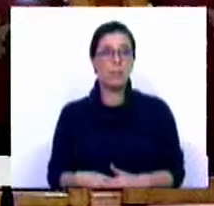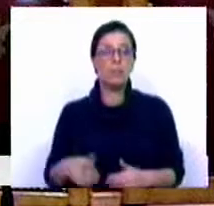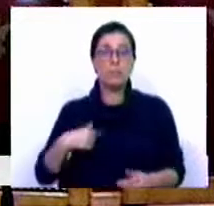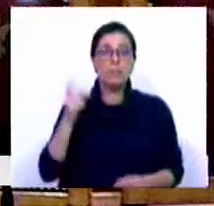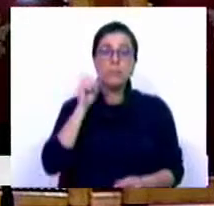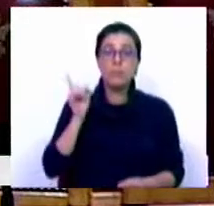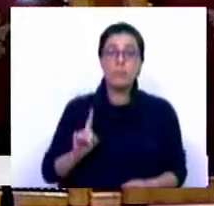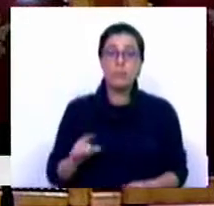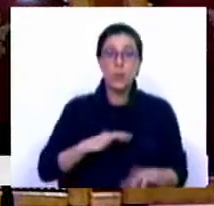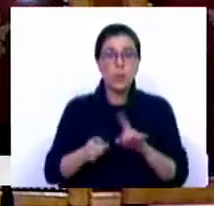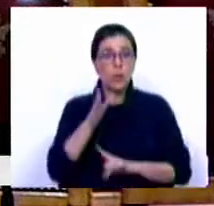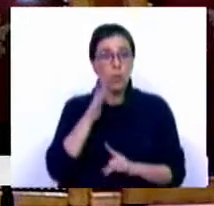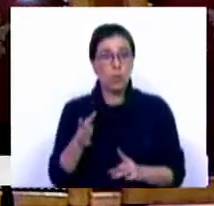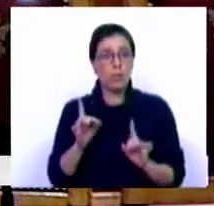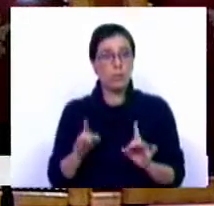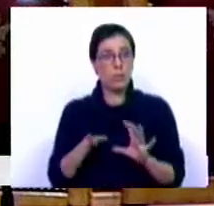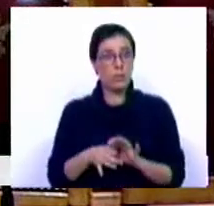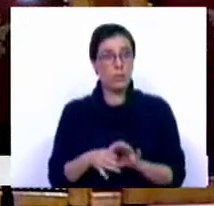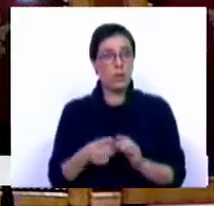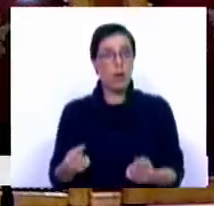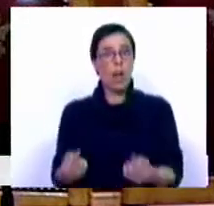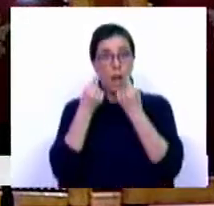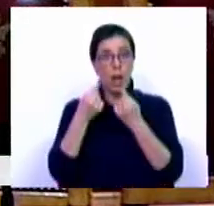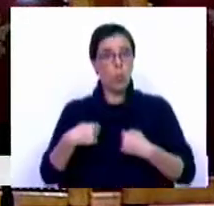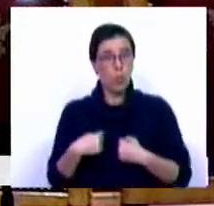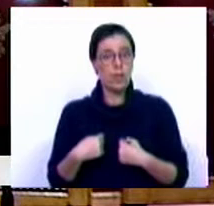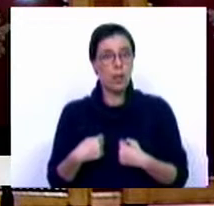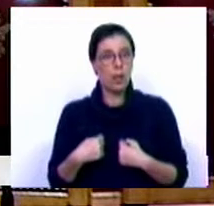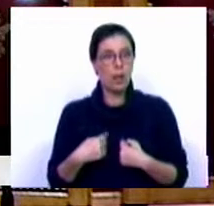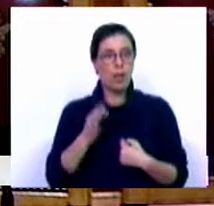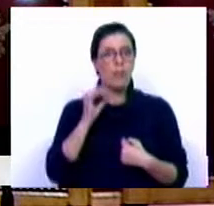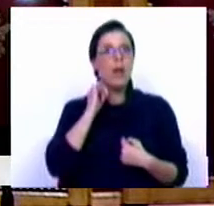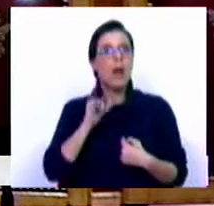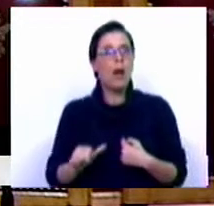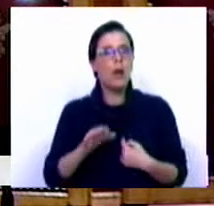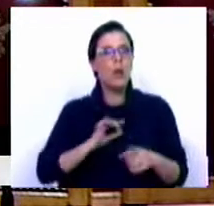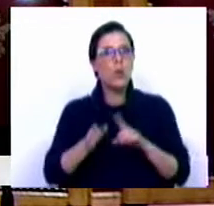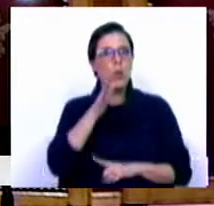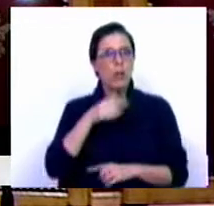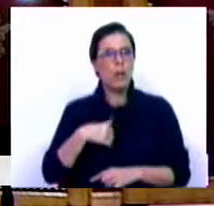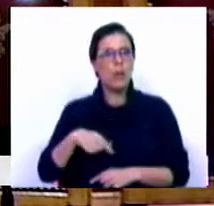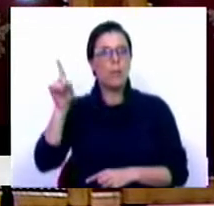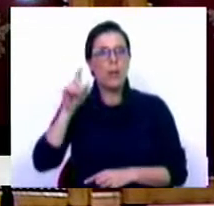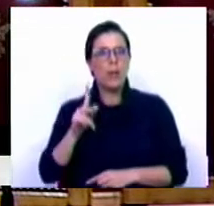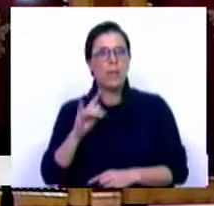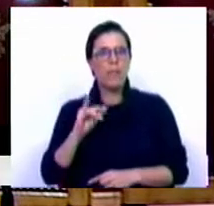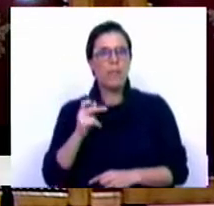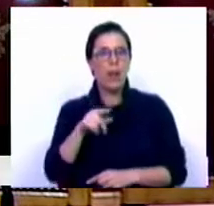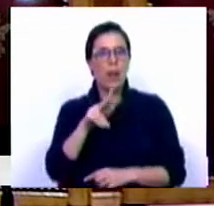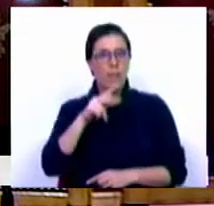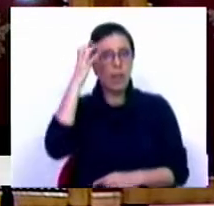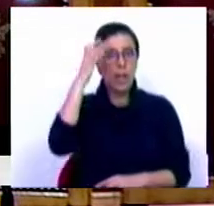sabia, Sr. Deputado, e relativamente ao que me acusa, que precisava de autorização do Sr. Deputado para ir a Viana, o Sr. Deputado que é de